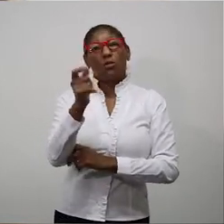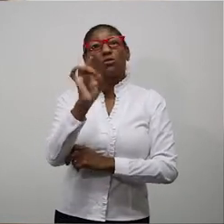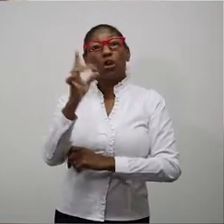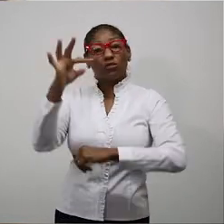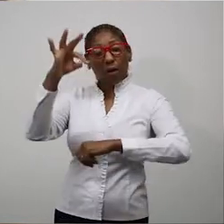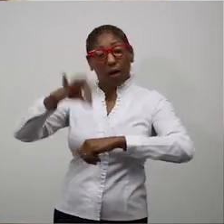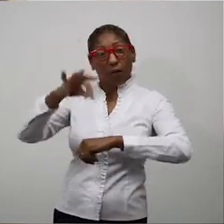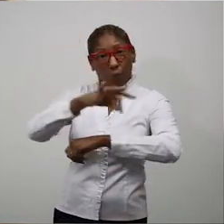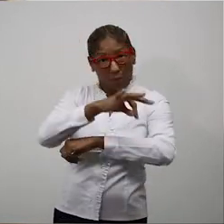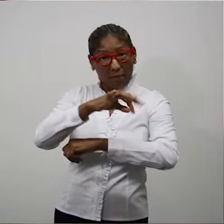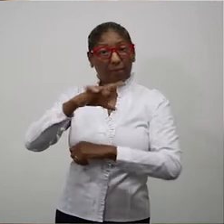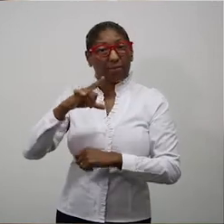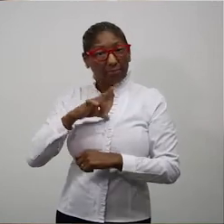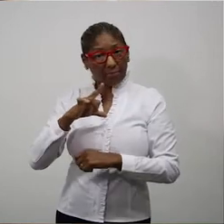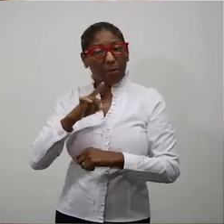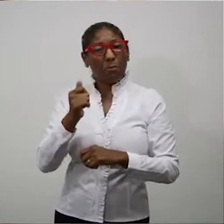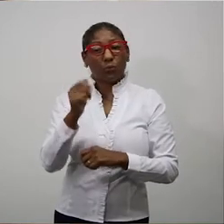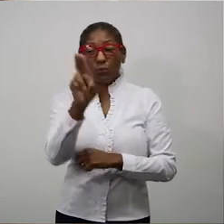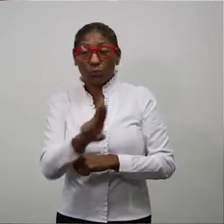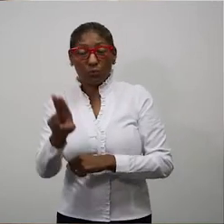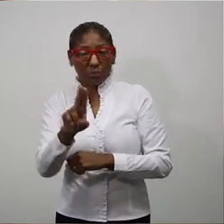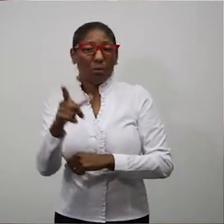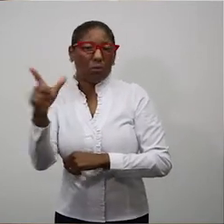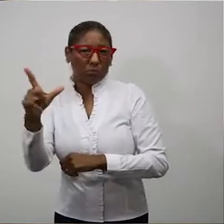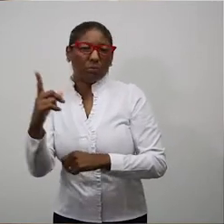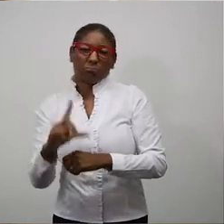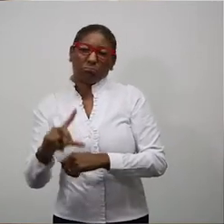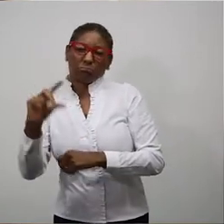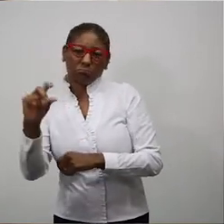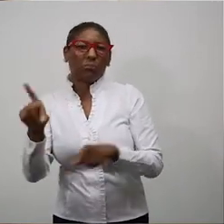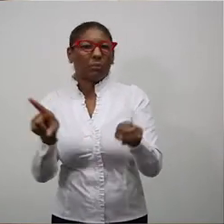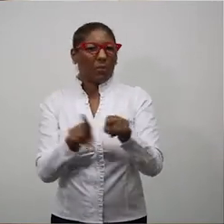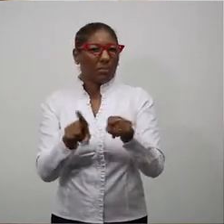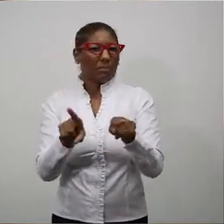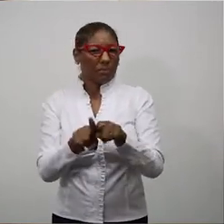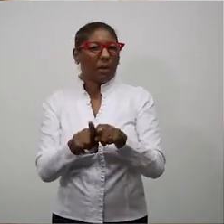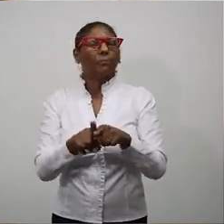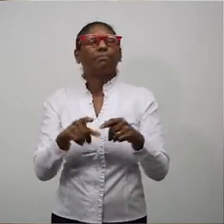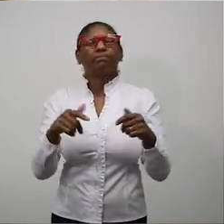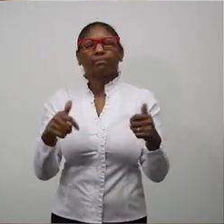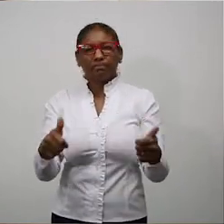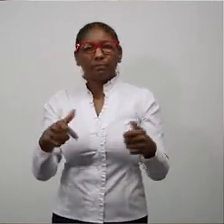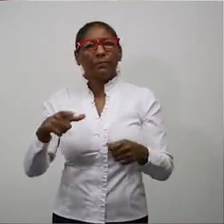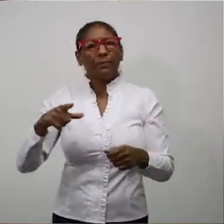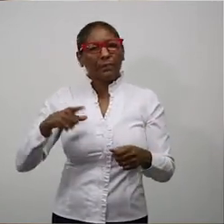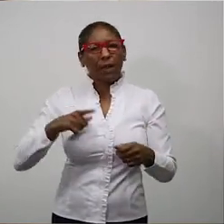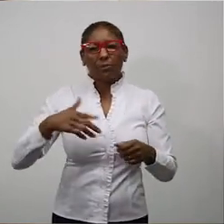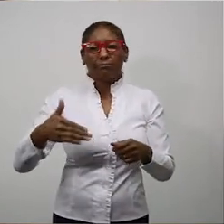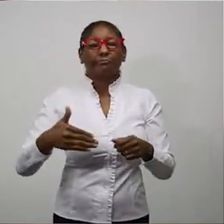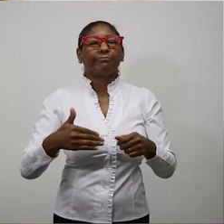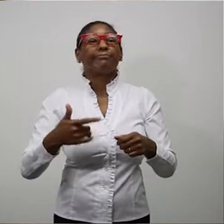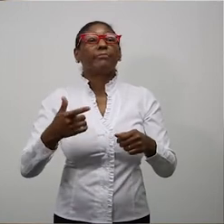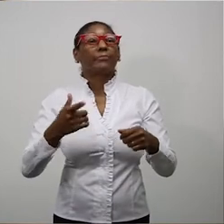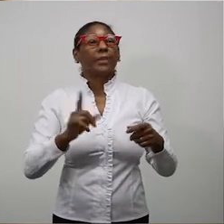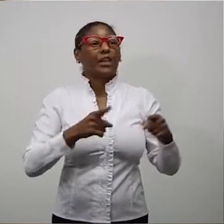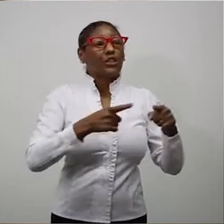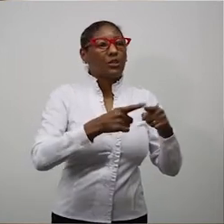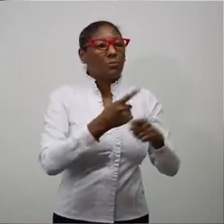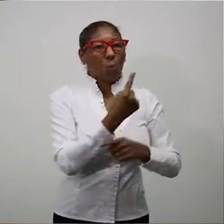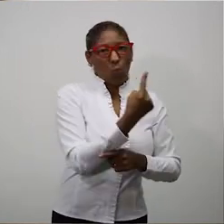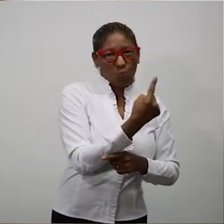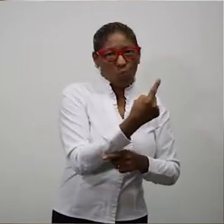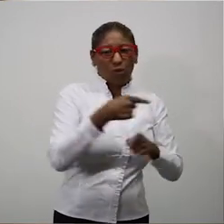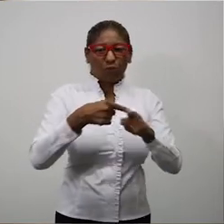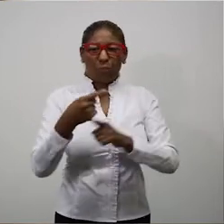só de agulhas, porque daí a gente pode usar outras seringas e agulhar. Então, a gente tem, como eu disse, é o gargalo 1, o gargalo 2, para em